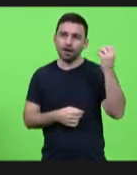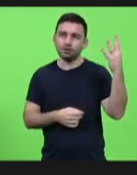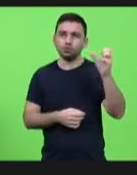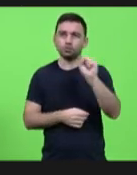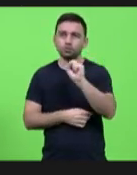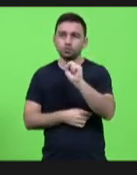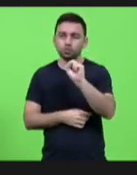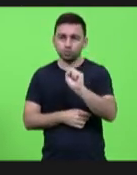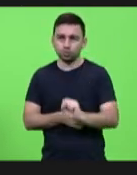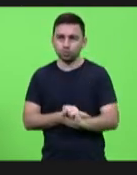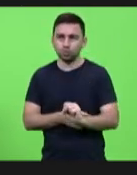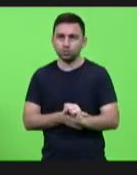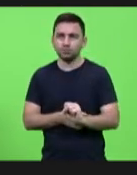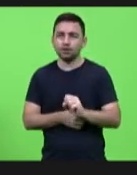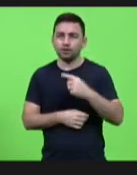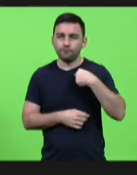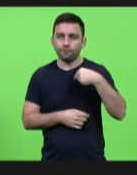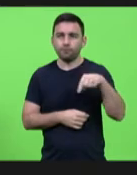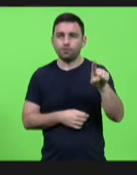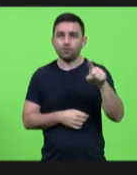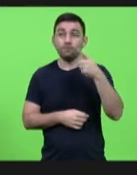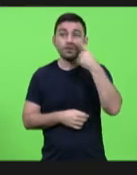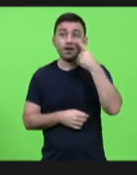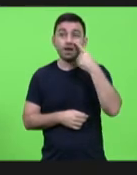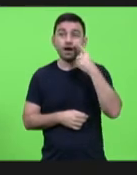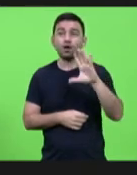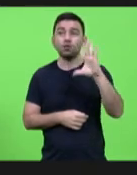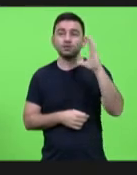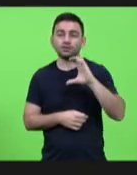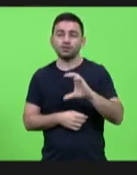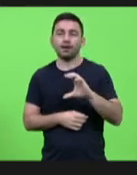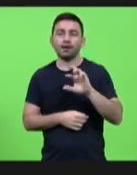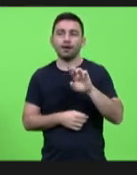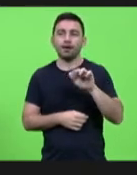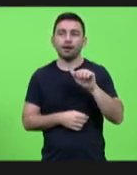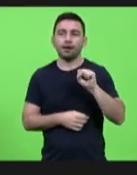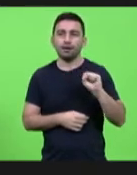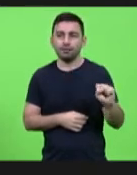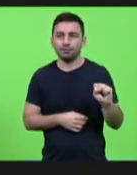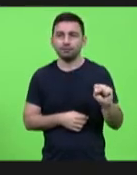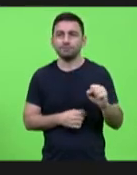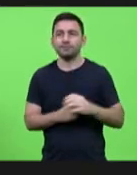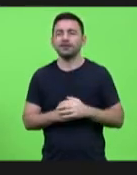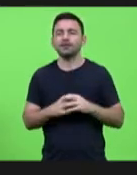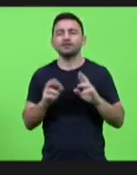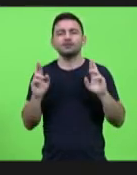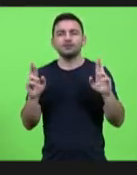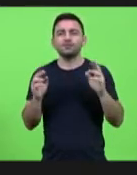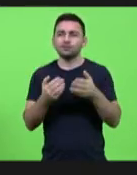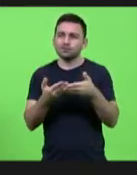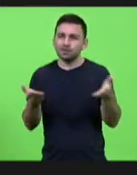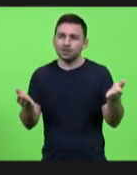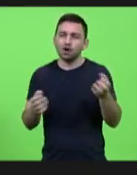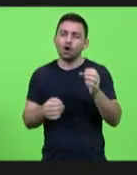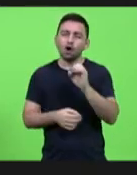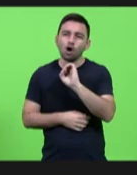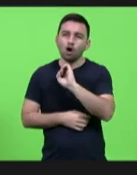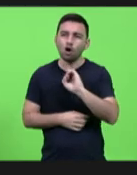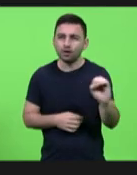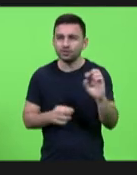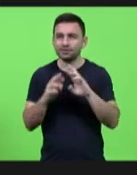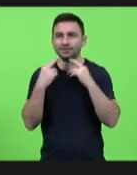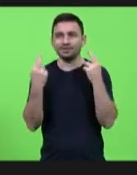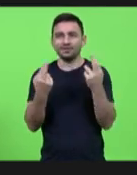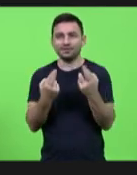cidade no sul do estado, vou ver uma situação de um crash lá. Mas desejo a todos uma ótima reunião e tenho certeza que nós vamos